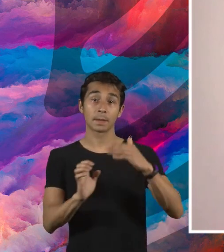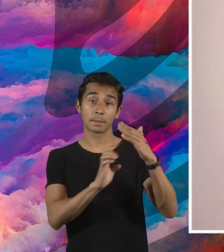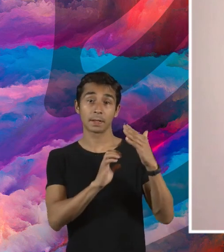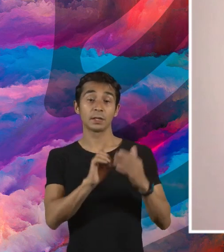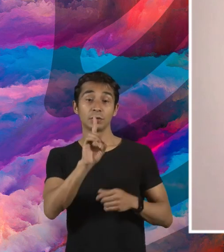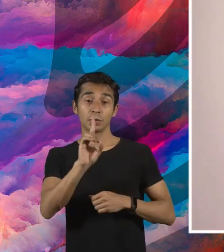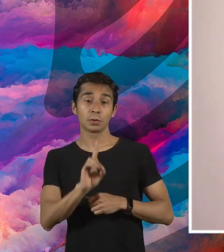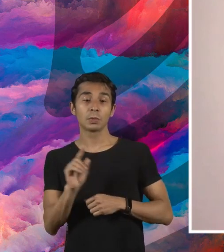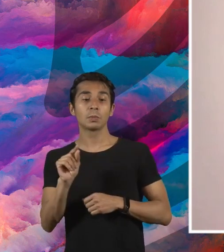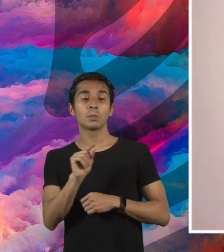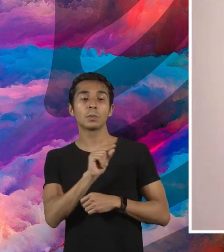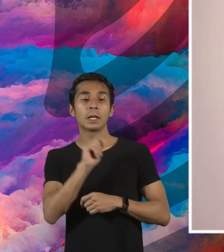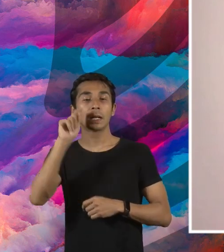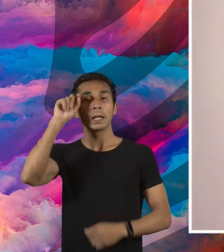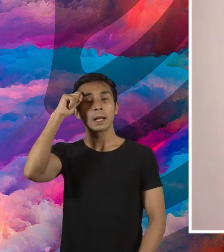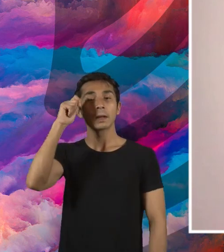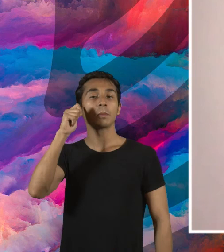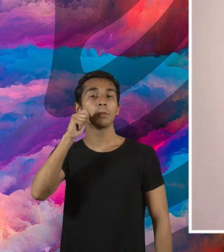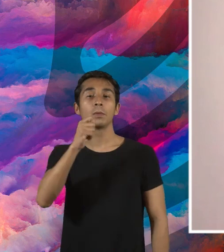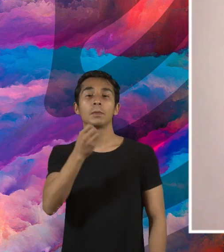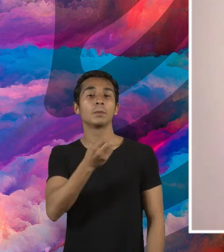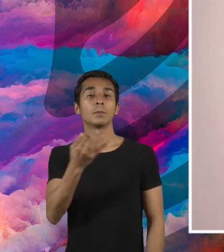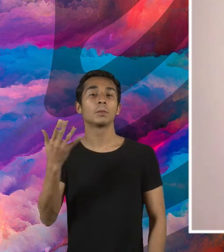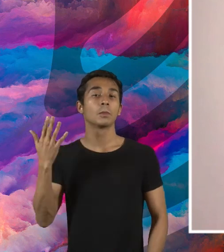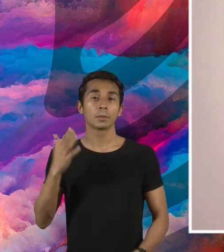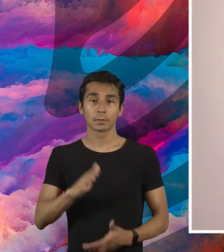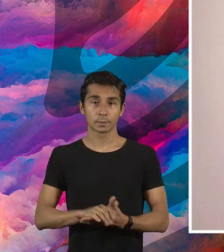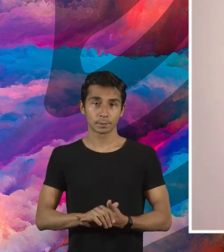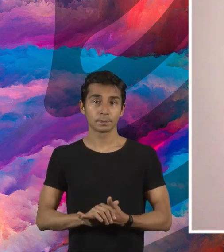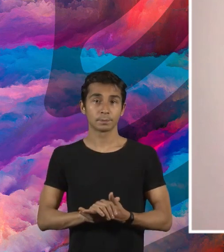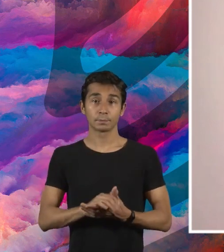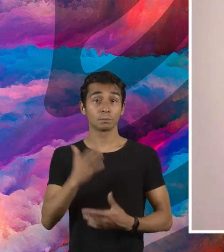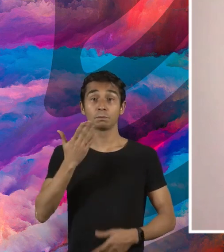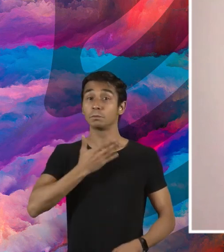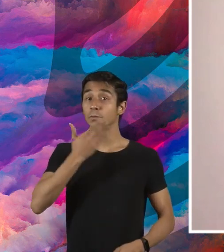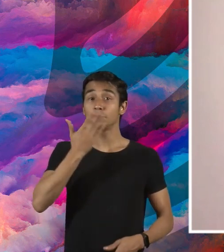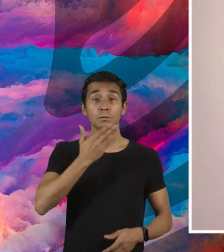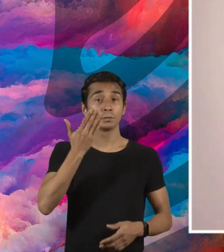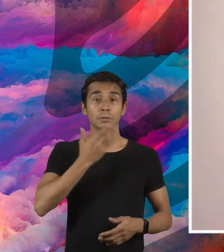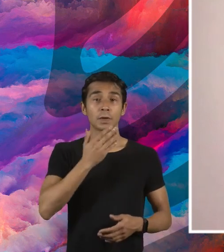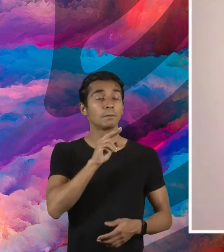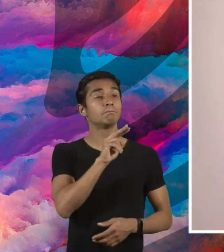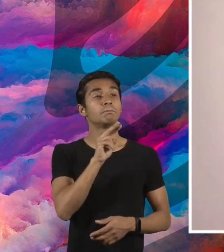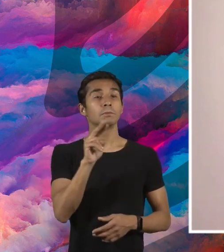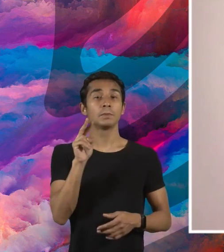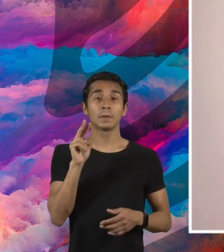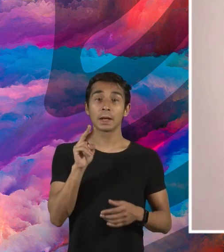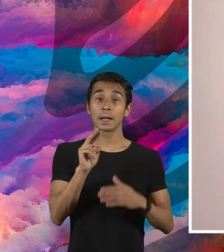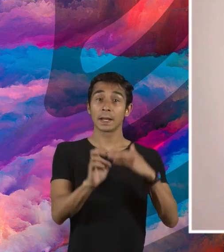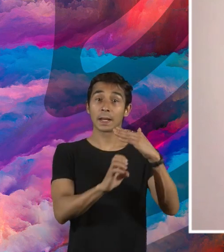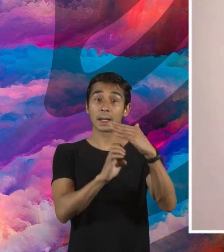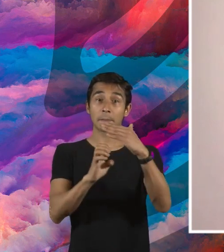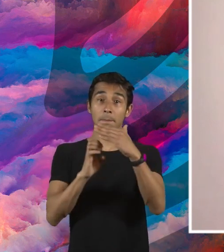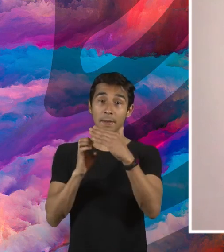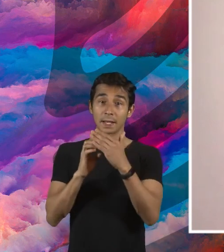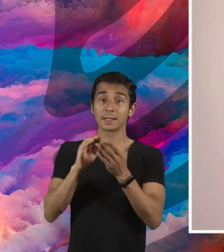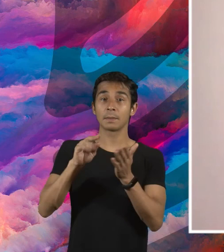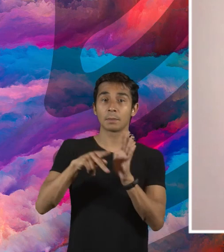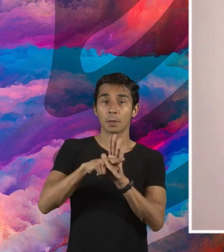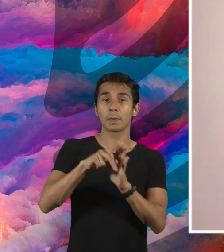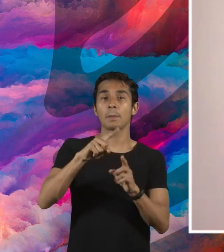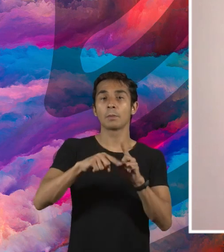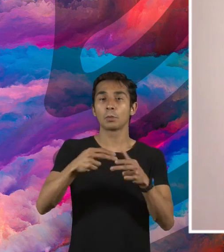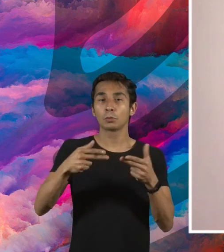de cosméticos, quantas pessoas que eu não vejo na diretoria de empresas de cosméticos, CEO de empresas grandes de cosméticos,